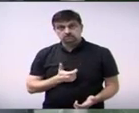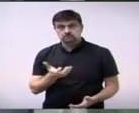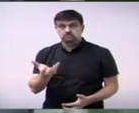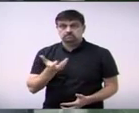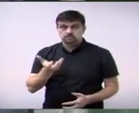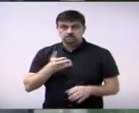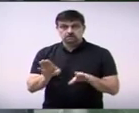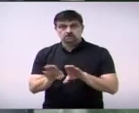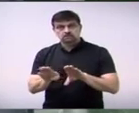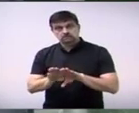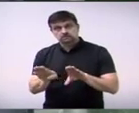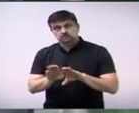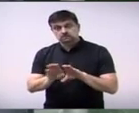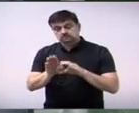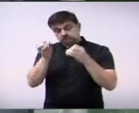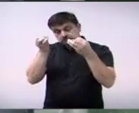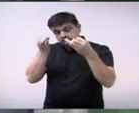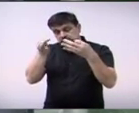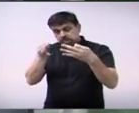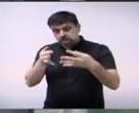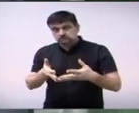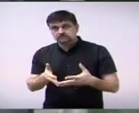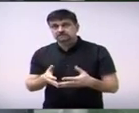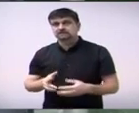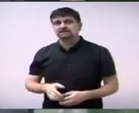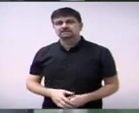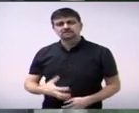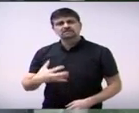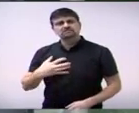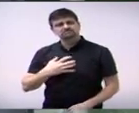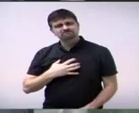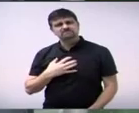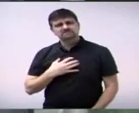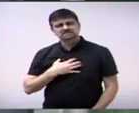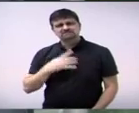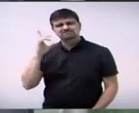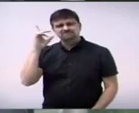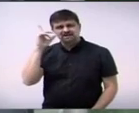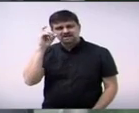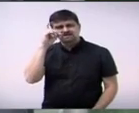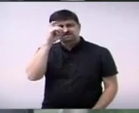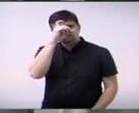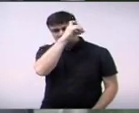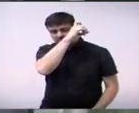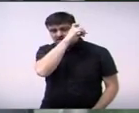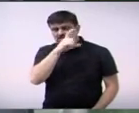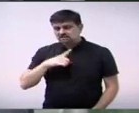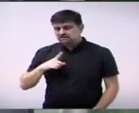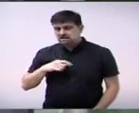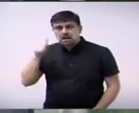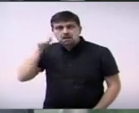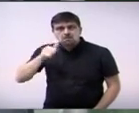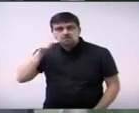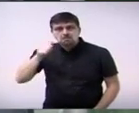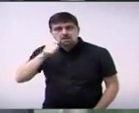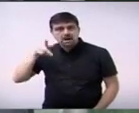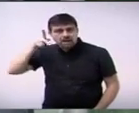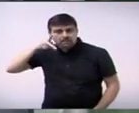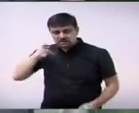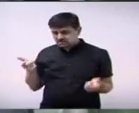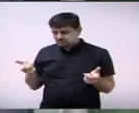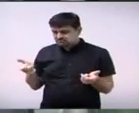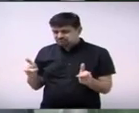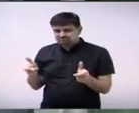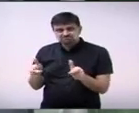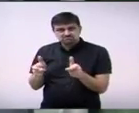falar da dificuldade que é a participação feminina na política que é